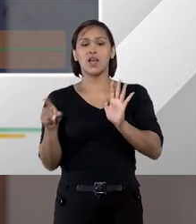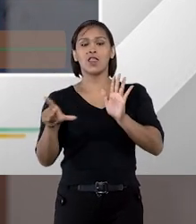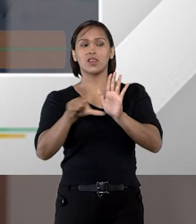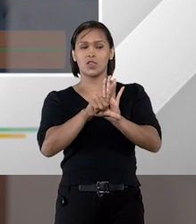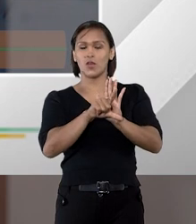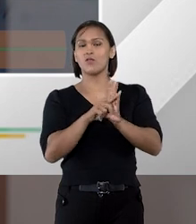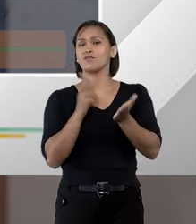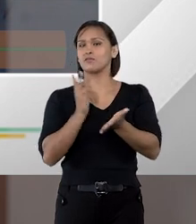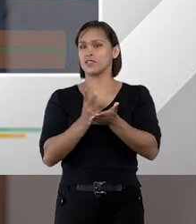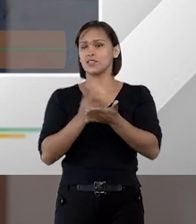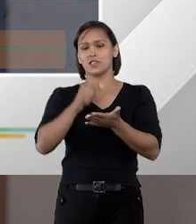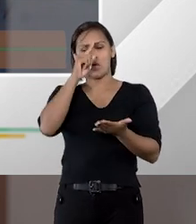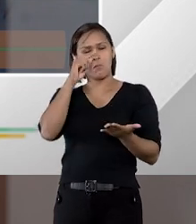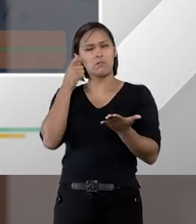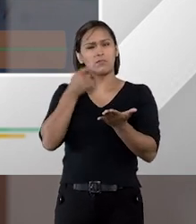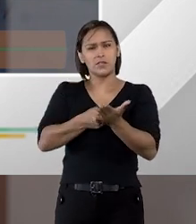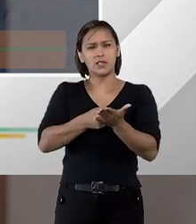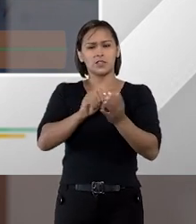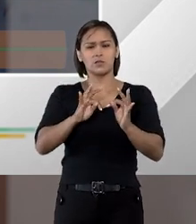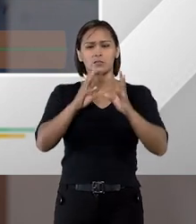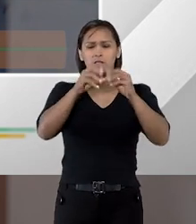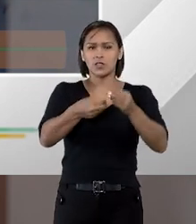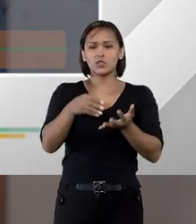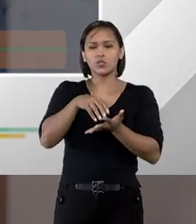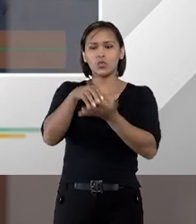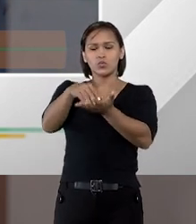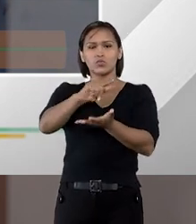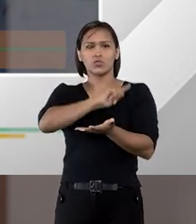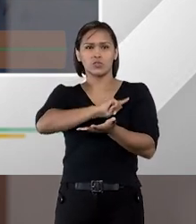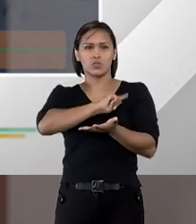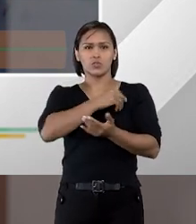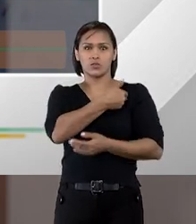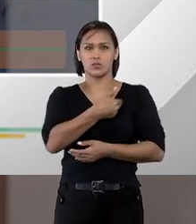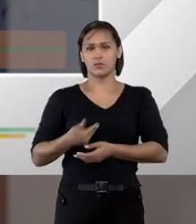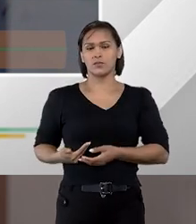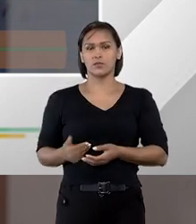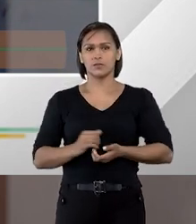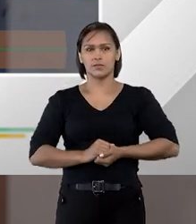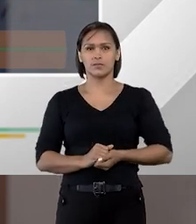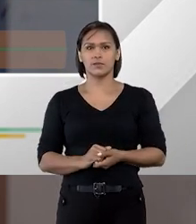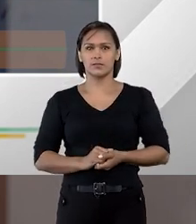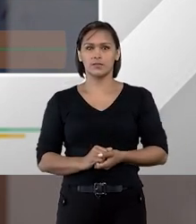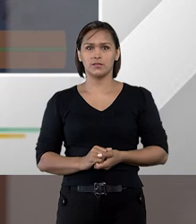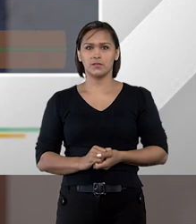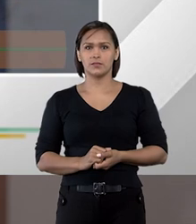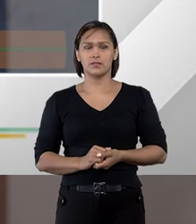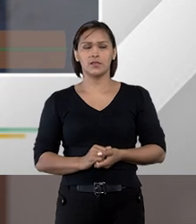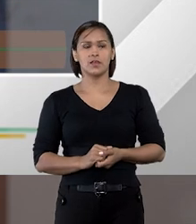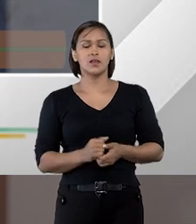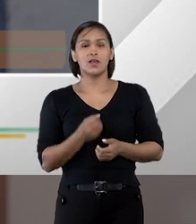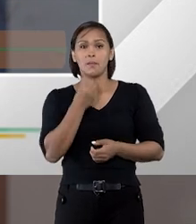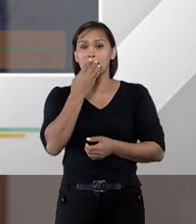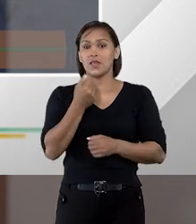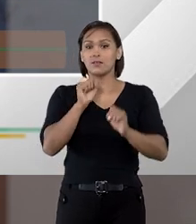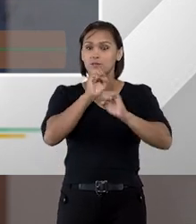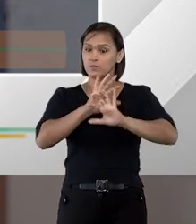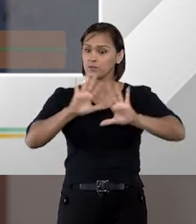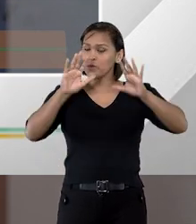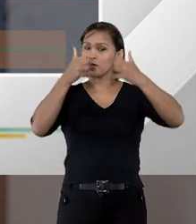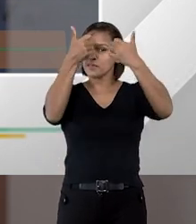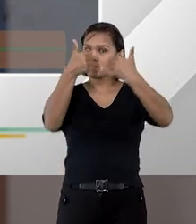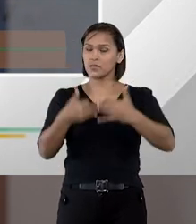legislação passará a ser obrigatória para todos os gestores públicos. Bem, e para